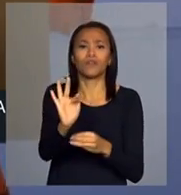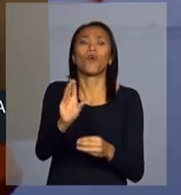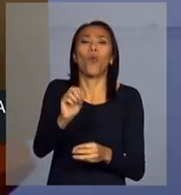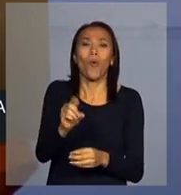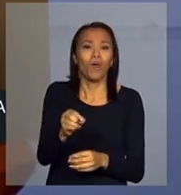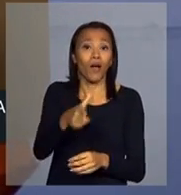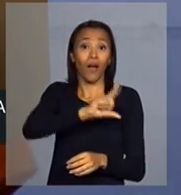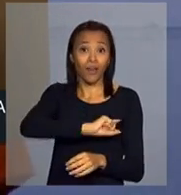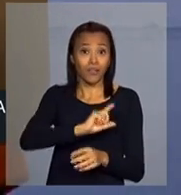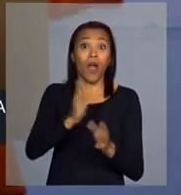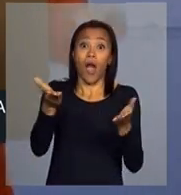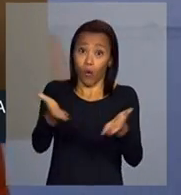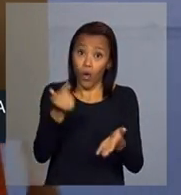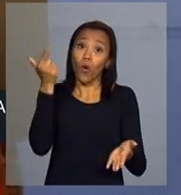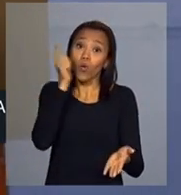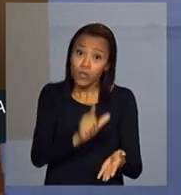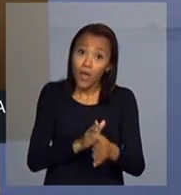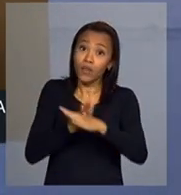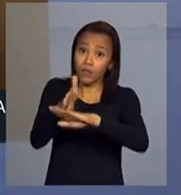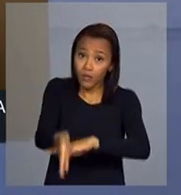pode, através do ProUni.